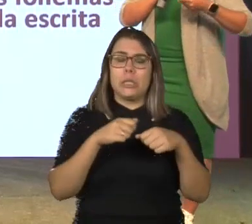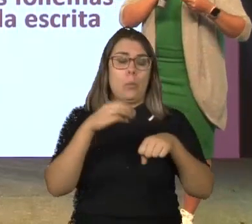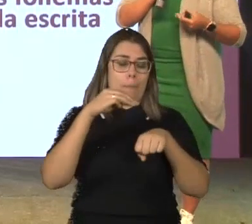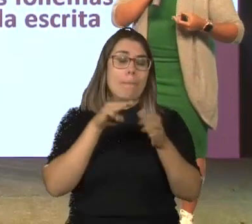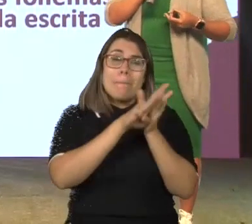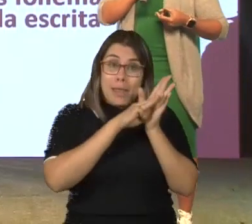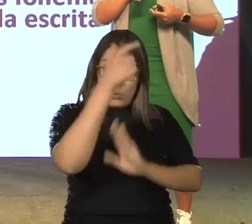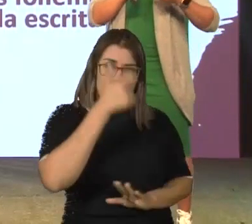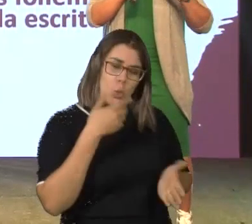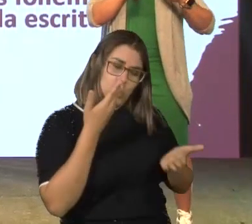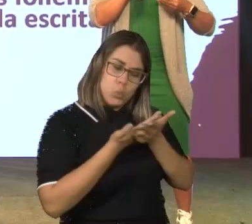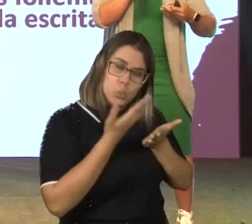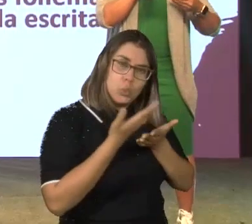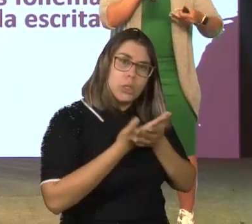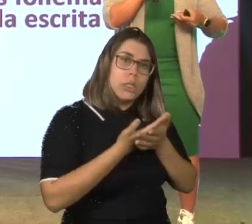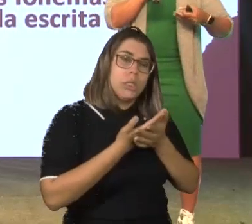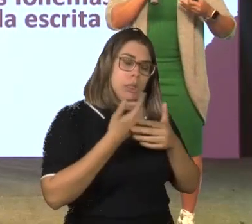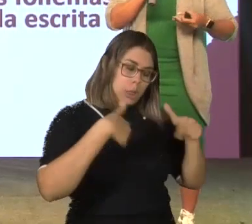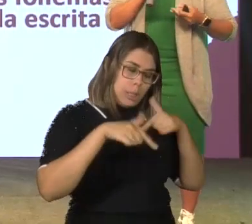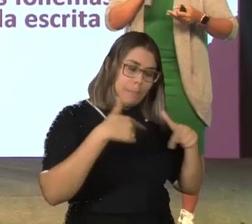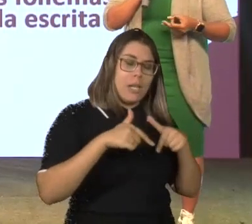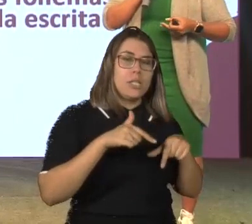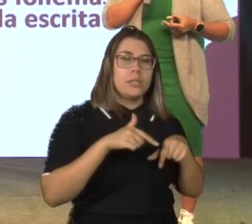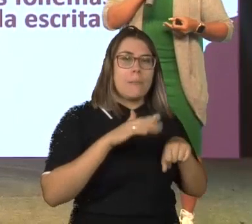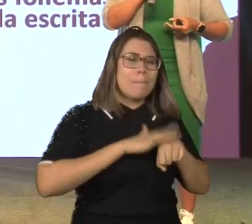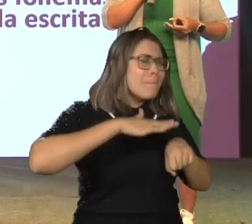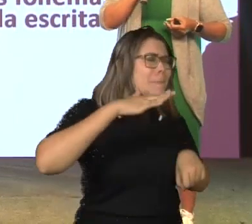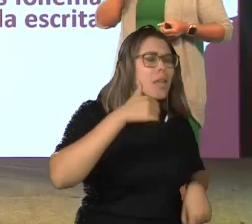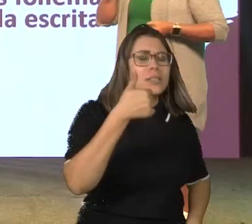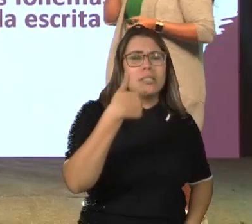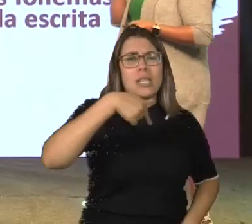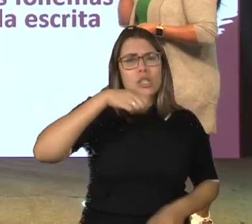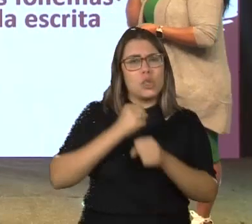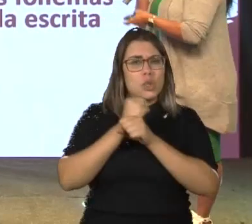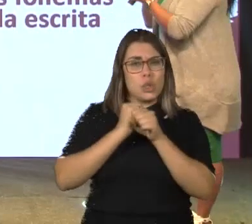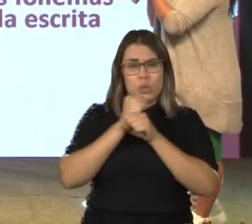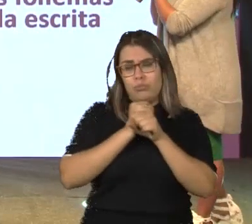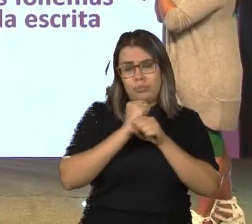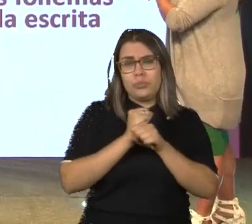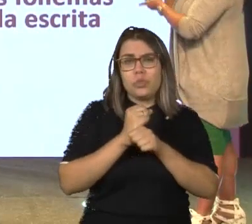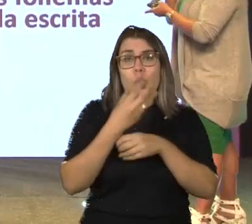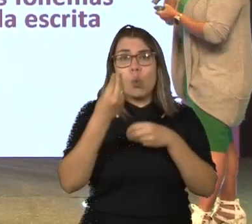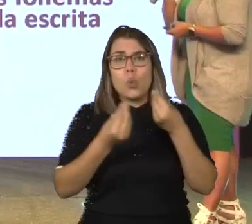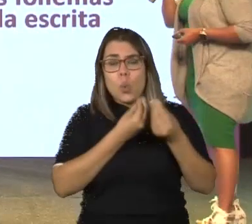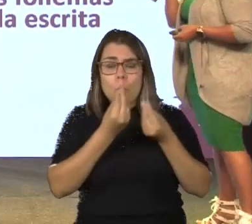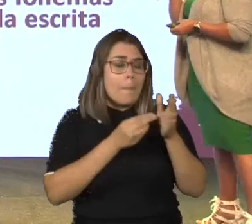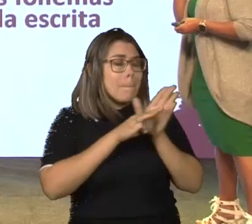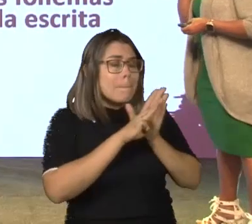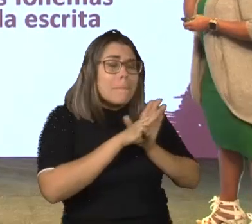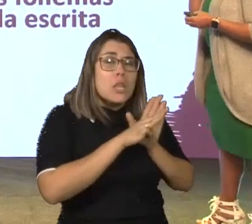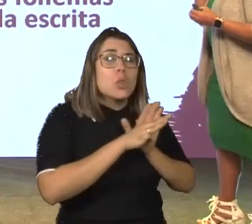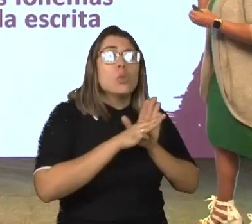que eu estudo e trabalho com ele há mais de 17 anos. Então, o método fônico, ele